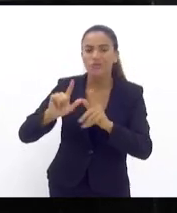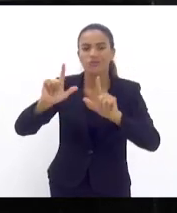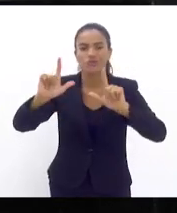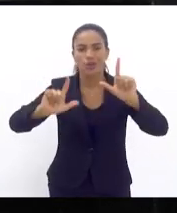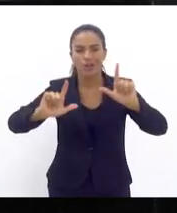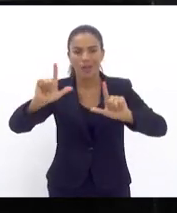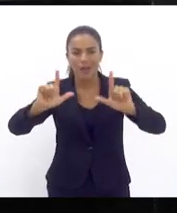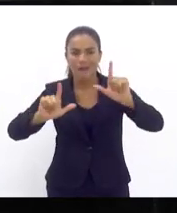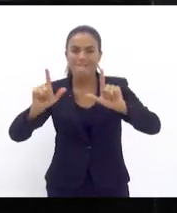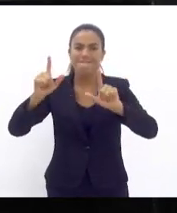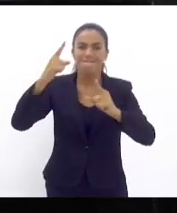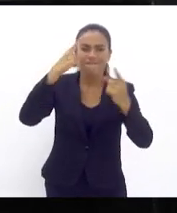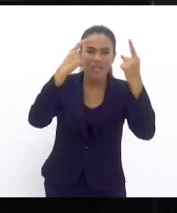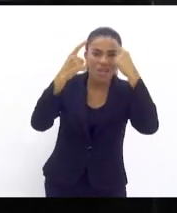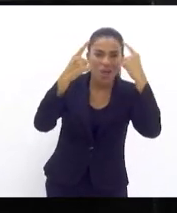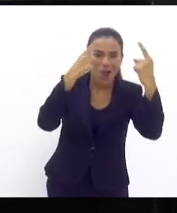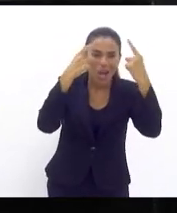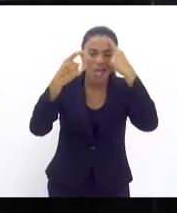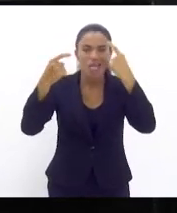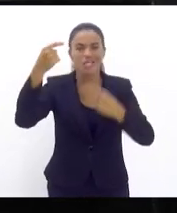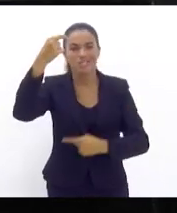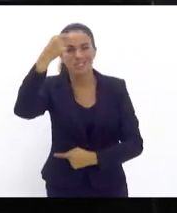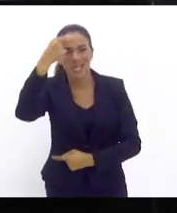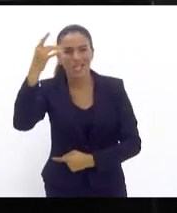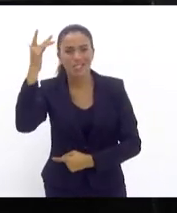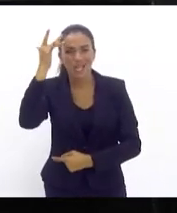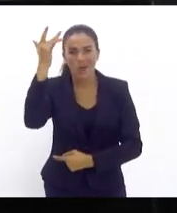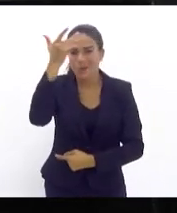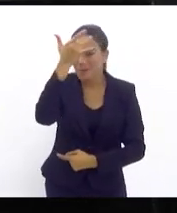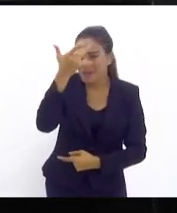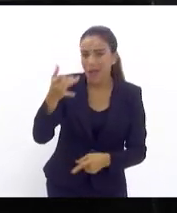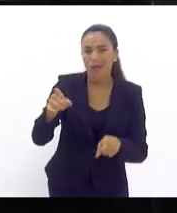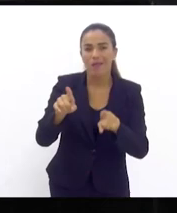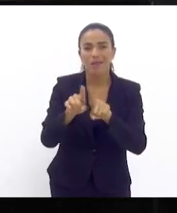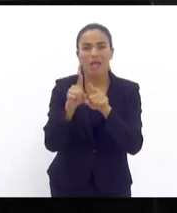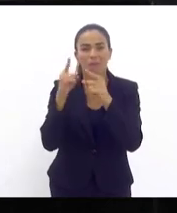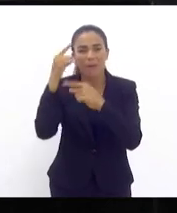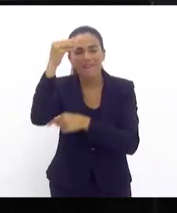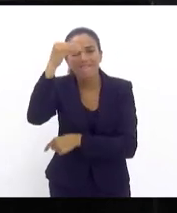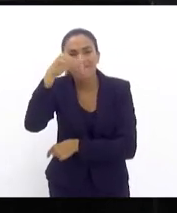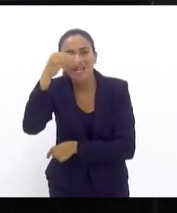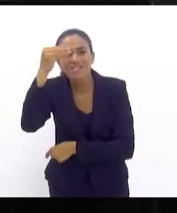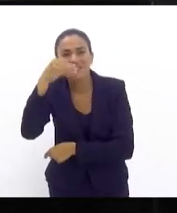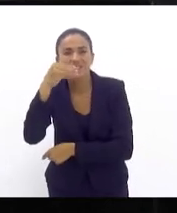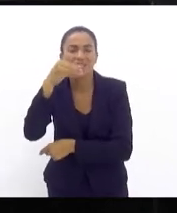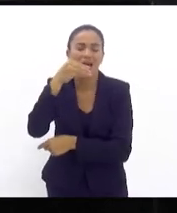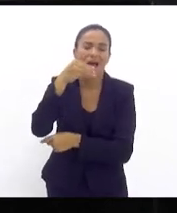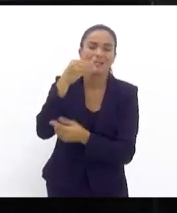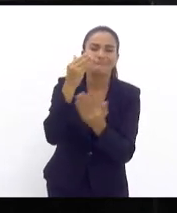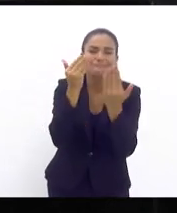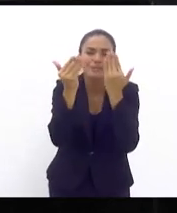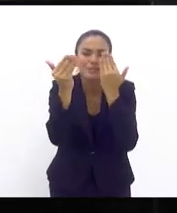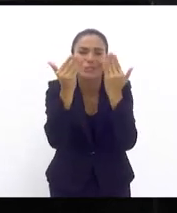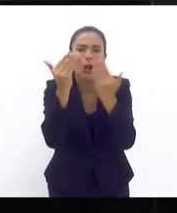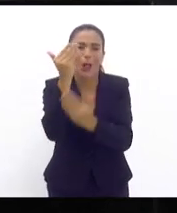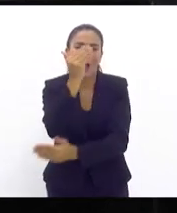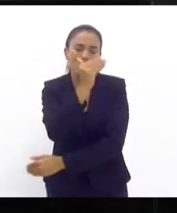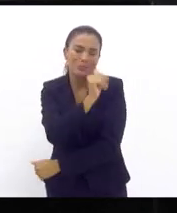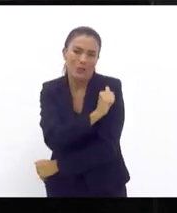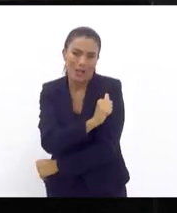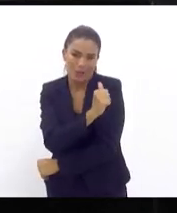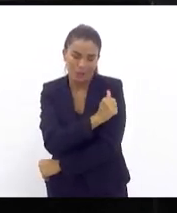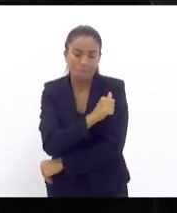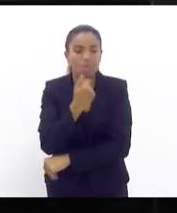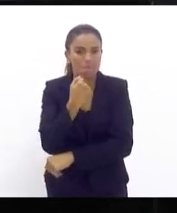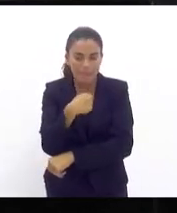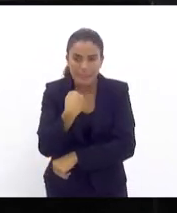da violência, da saúde mental, da fragilidade psicológica dos nossos alunos. A gente tem muito que avançar,